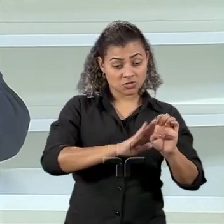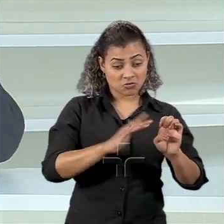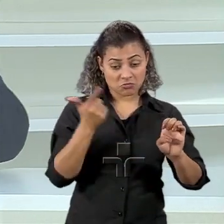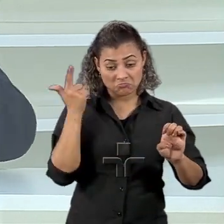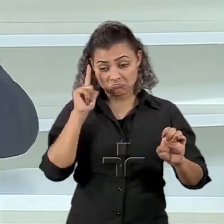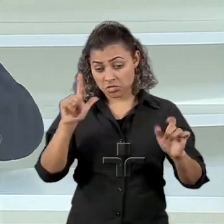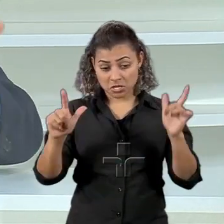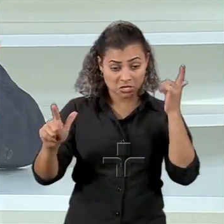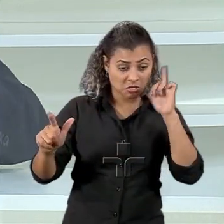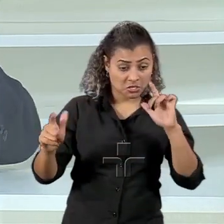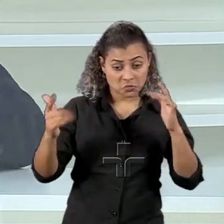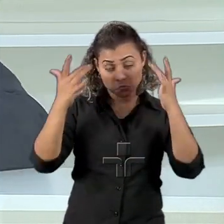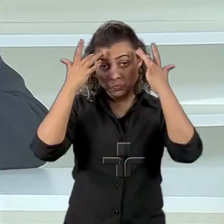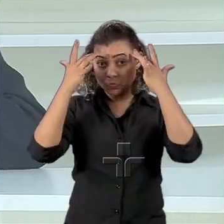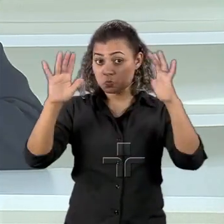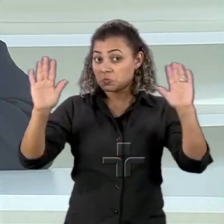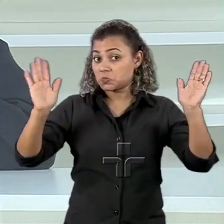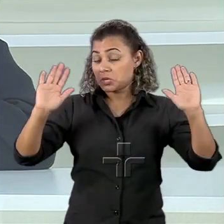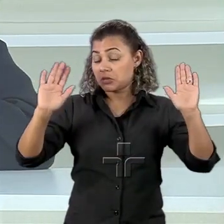que é o que está fazendo